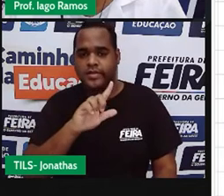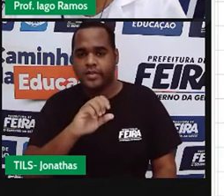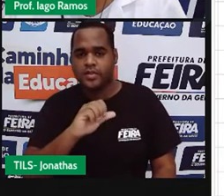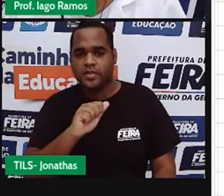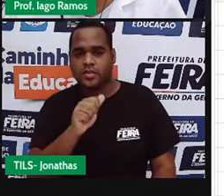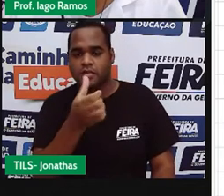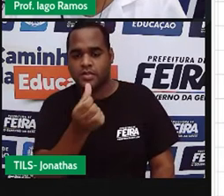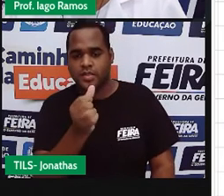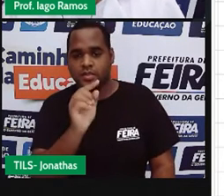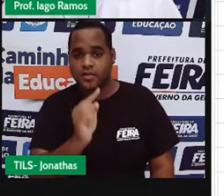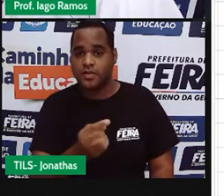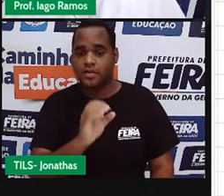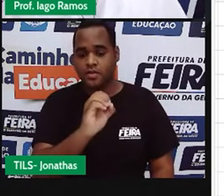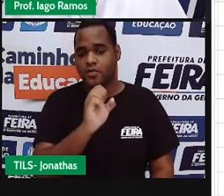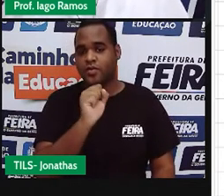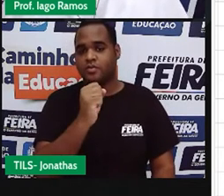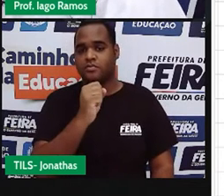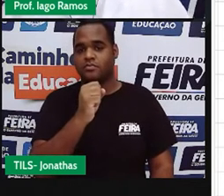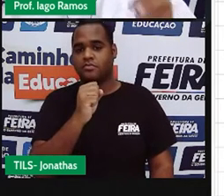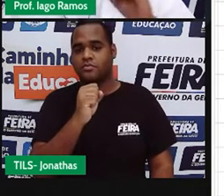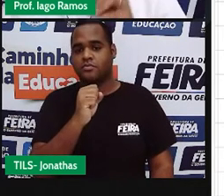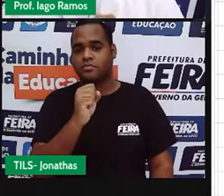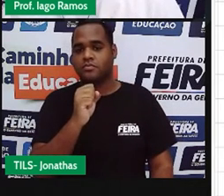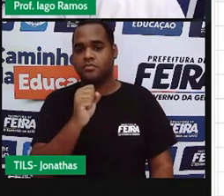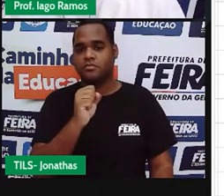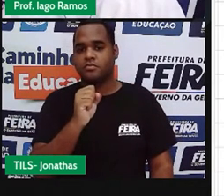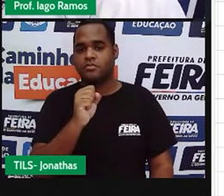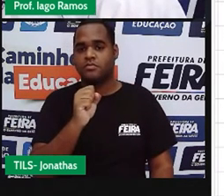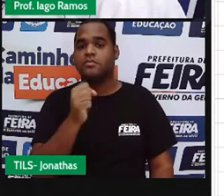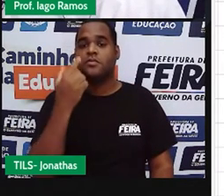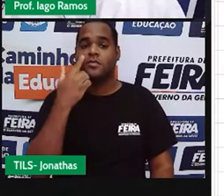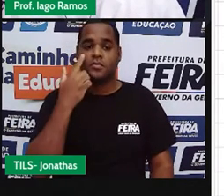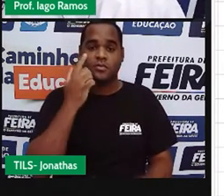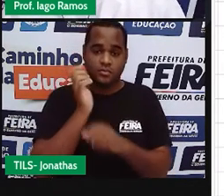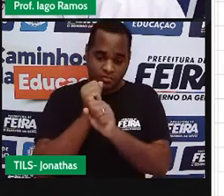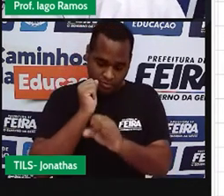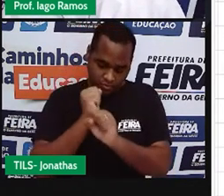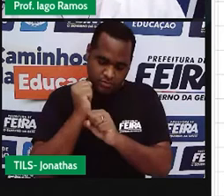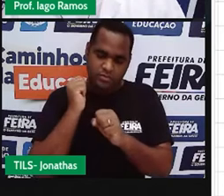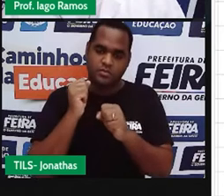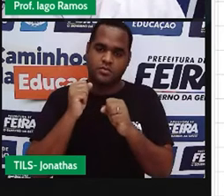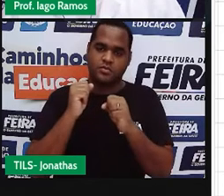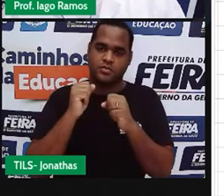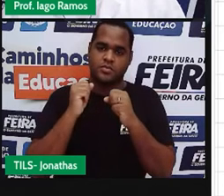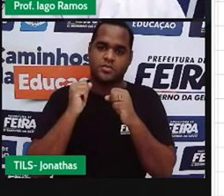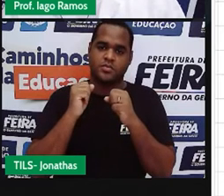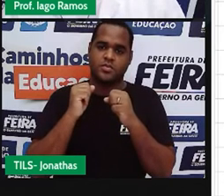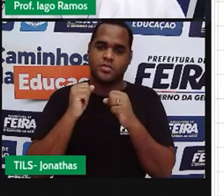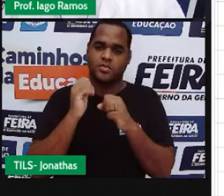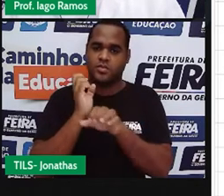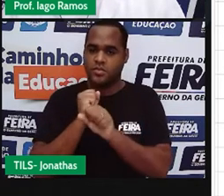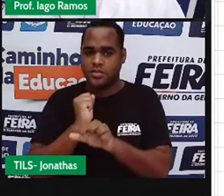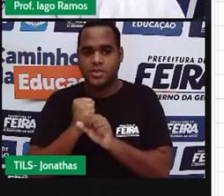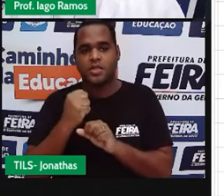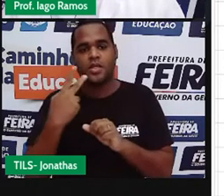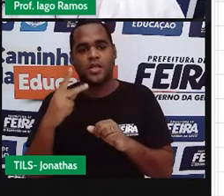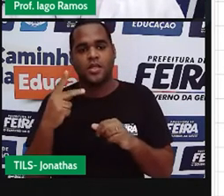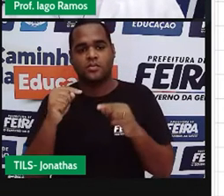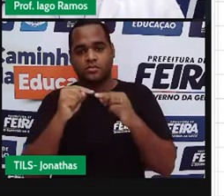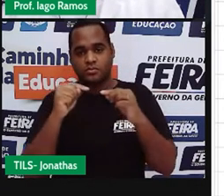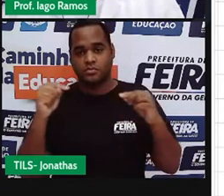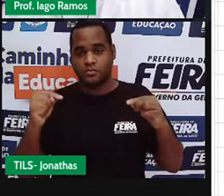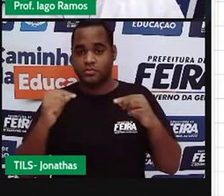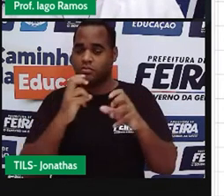,08. Quando eu calcular desse ponto até esse, vai ter que dar a mesma